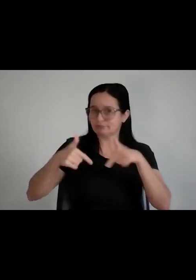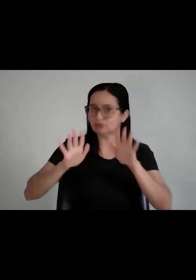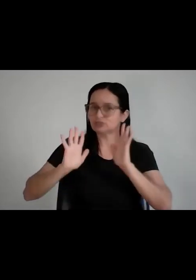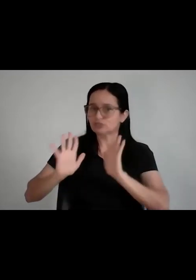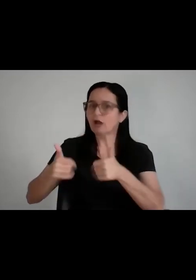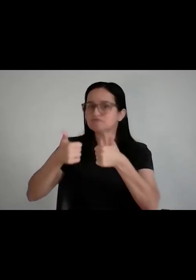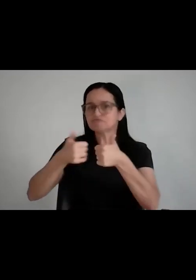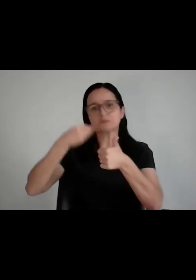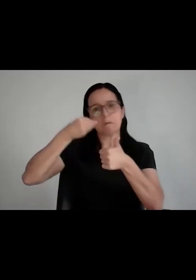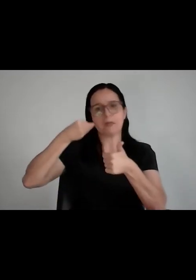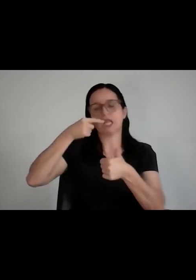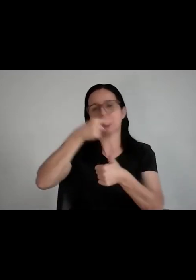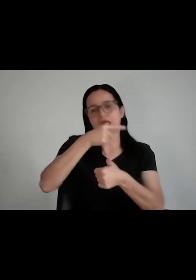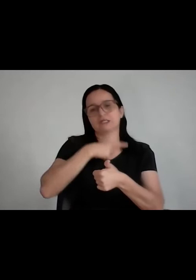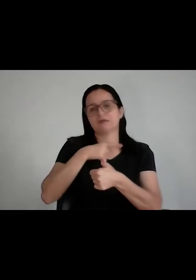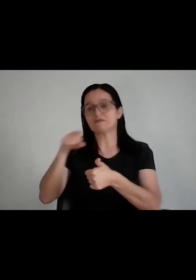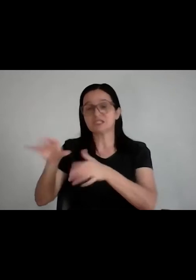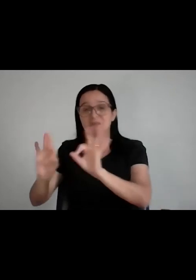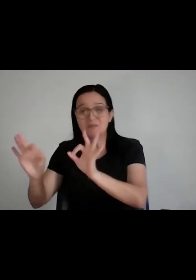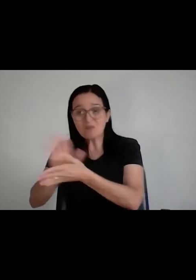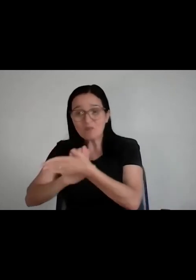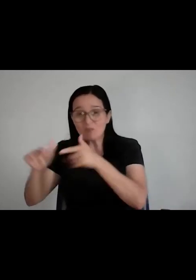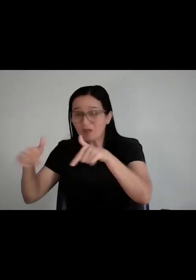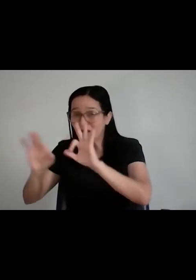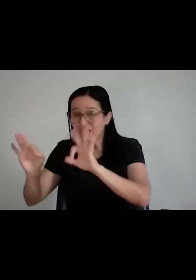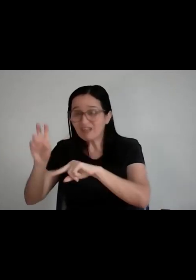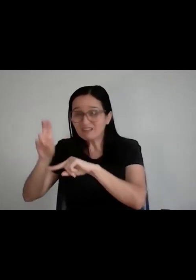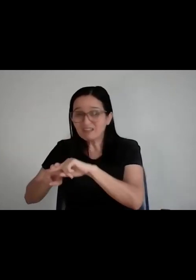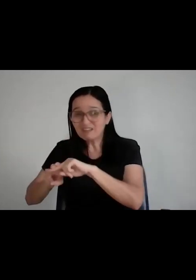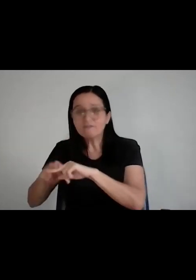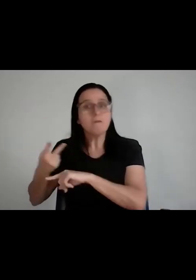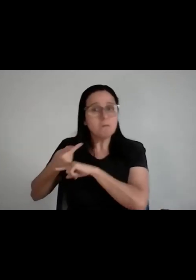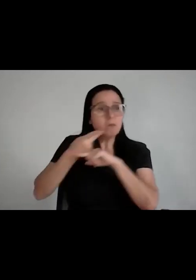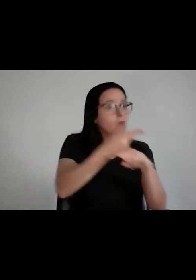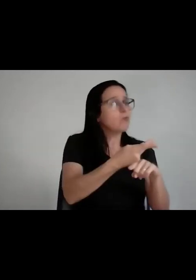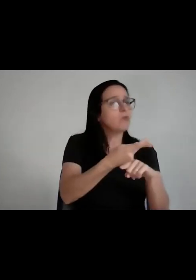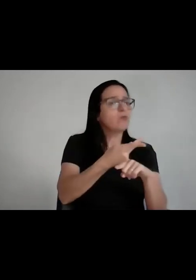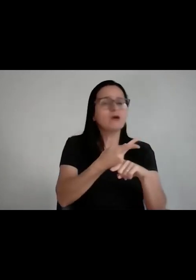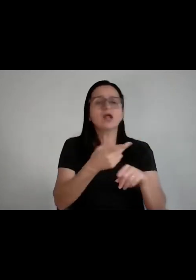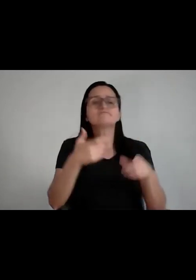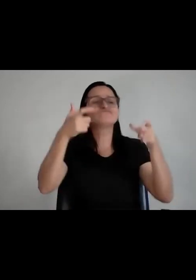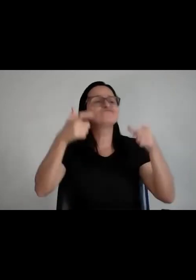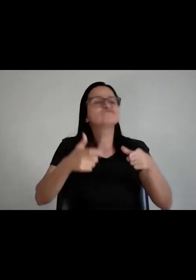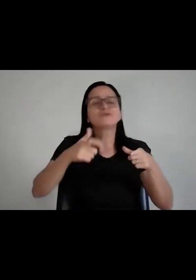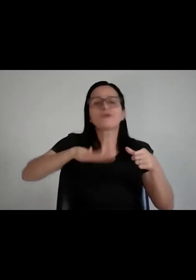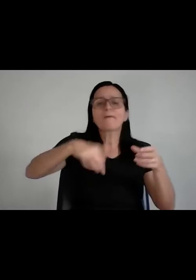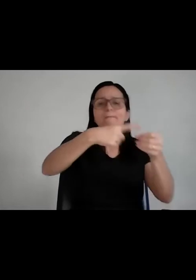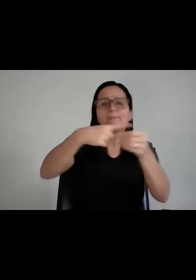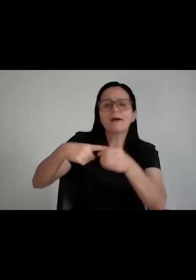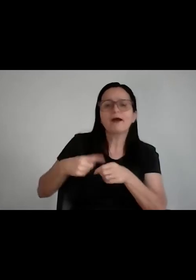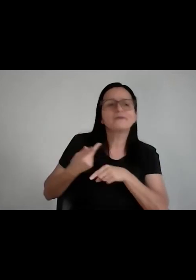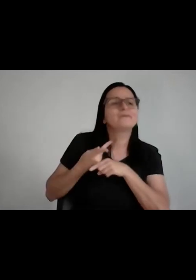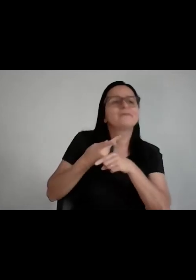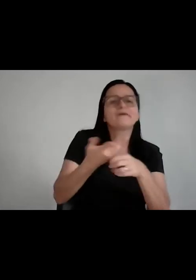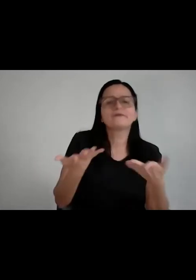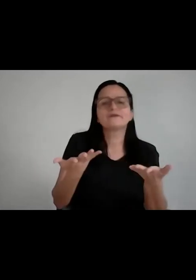trabalhando, você vai ter que se virar, irmão, vai no teu bairro, invade lá a padaria, lá o supermercado, fala, cara, eu faço